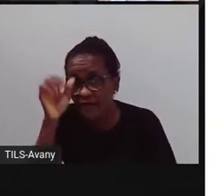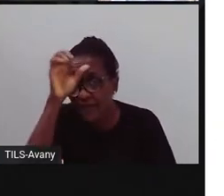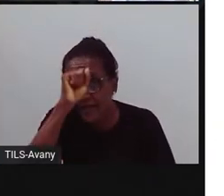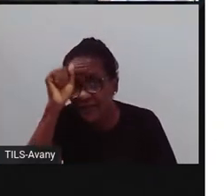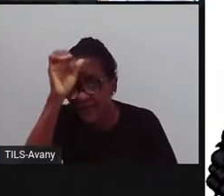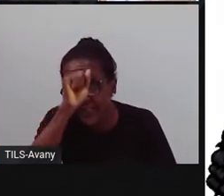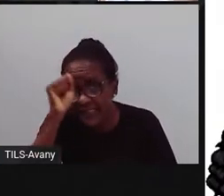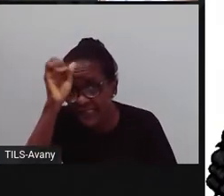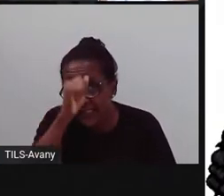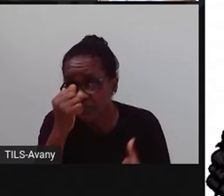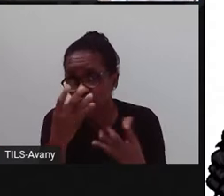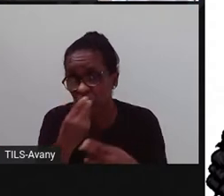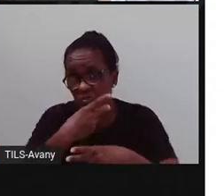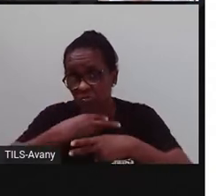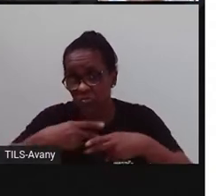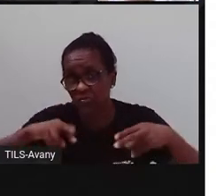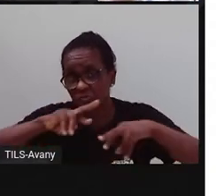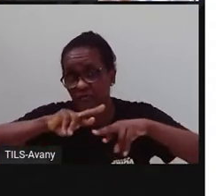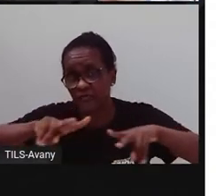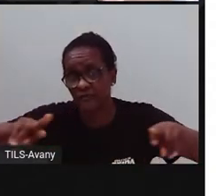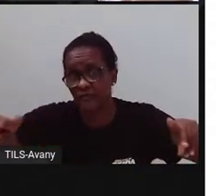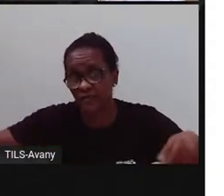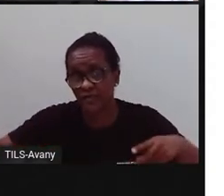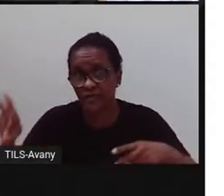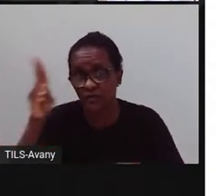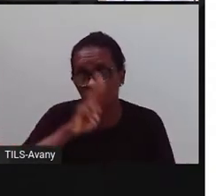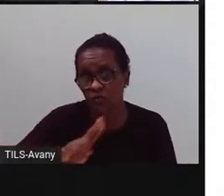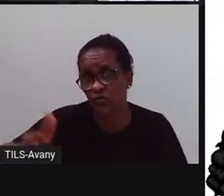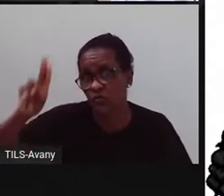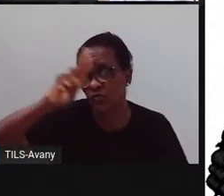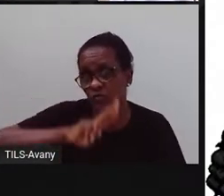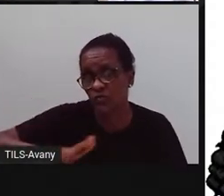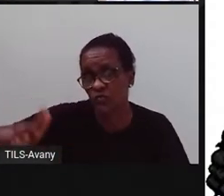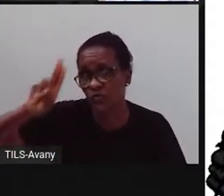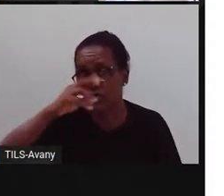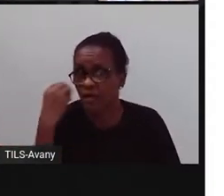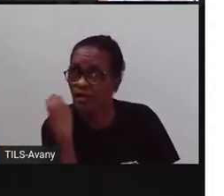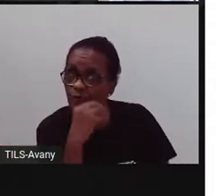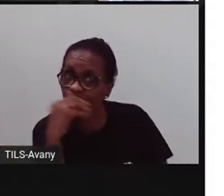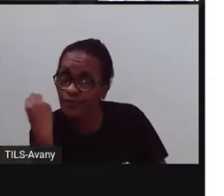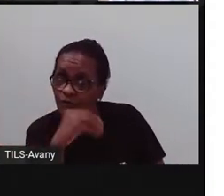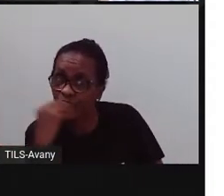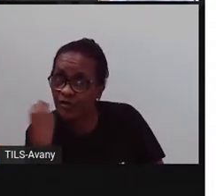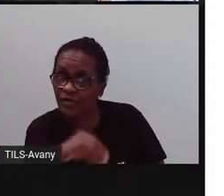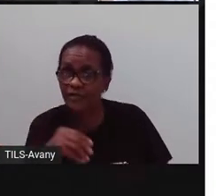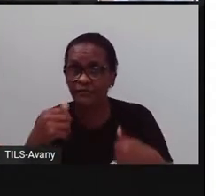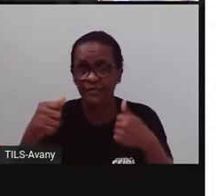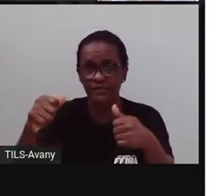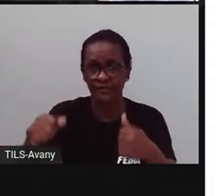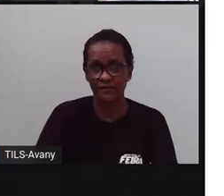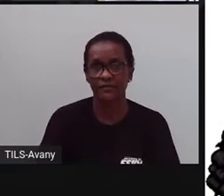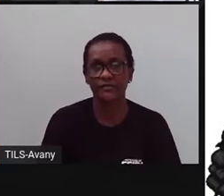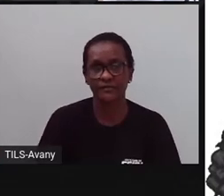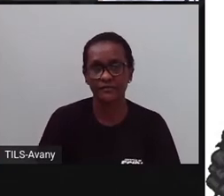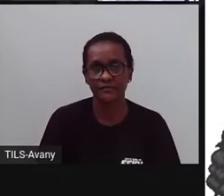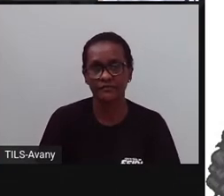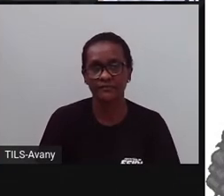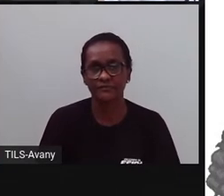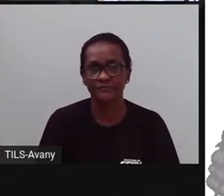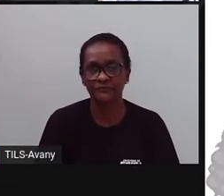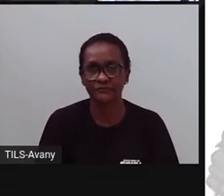precisa realmente usar esses aparelhos, esses locais que existem aí e usufruir dele, tá bom? Então vamos lá?